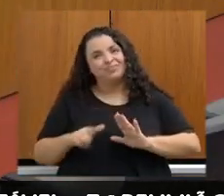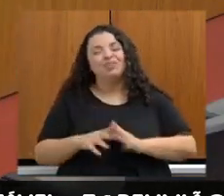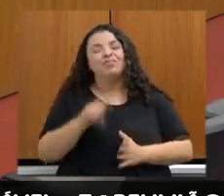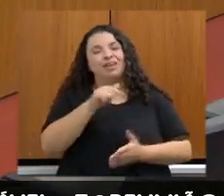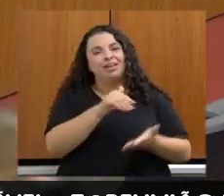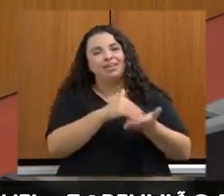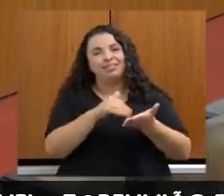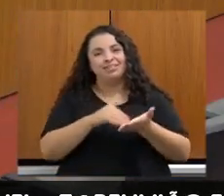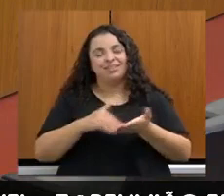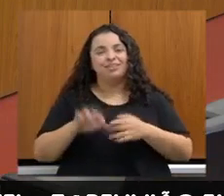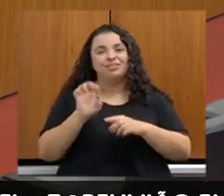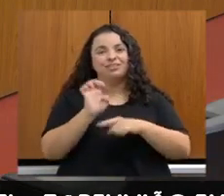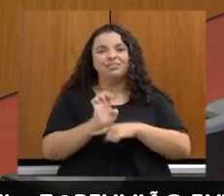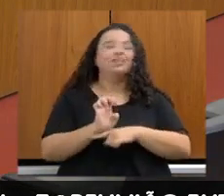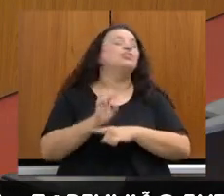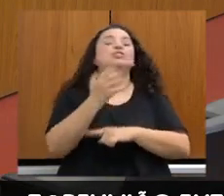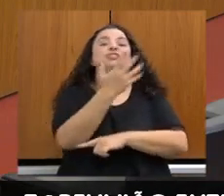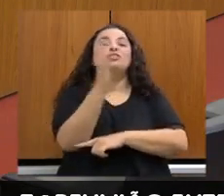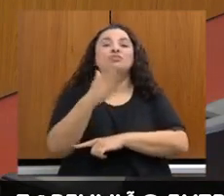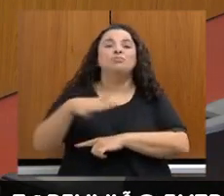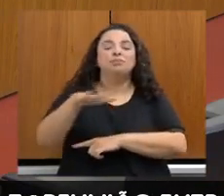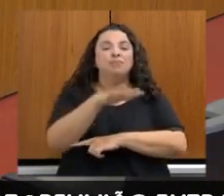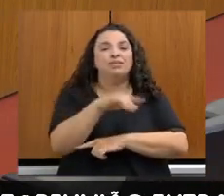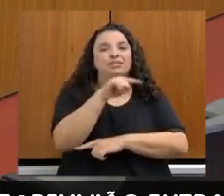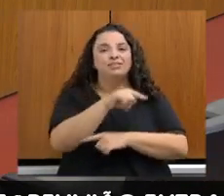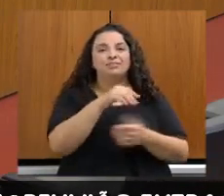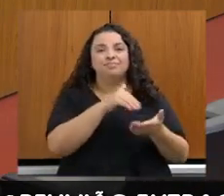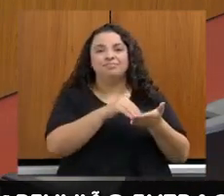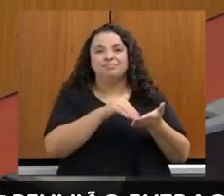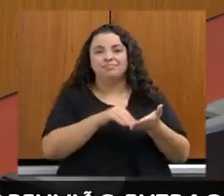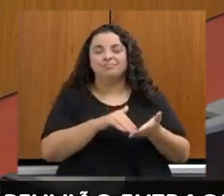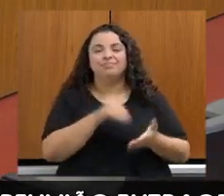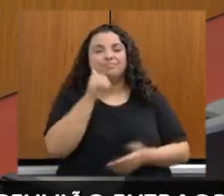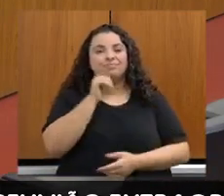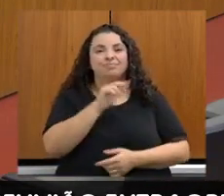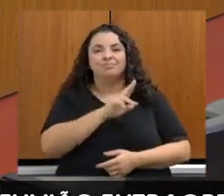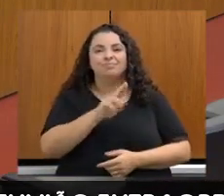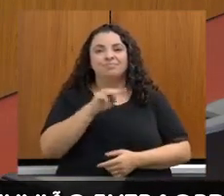Secretária de Estado de Meio Ambiente, Sra. Marília Carvalho de Mello.